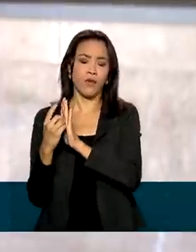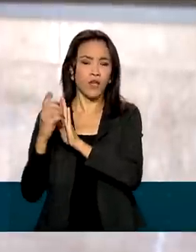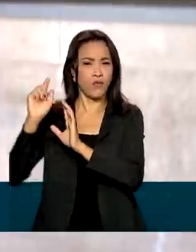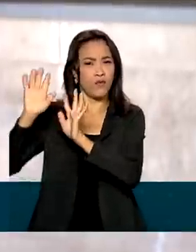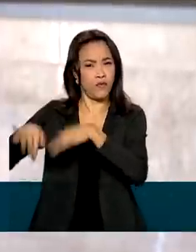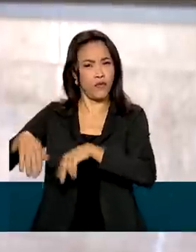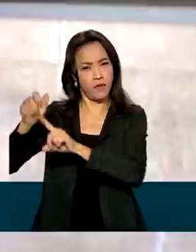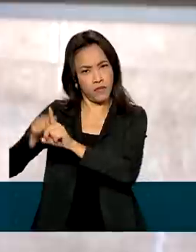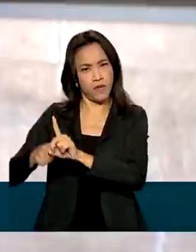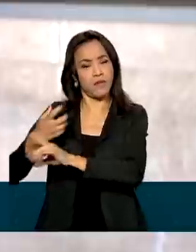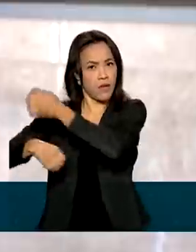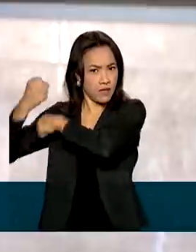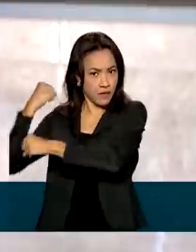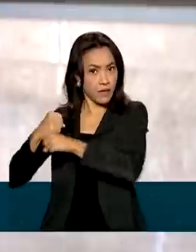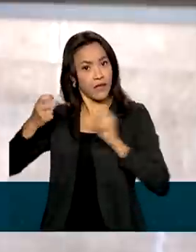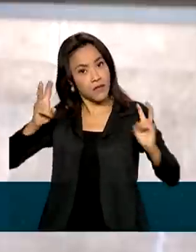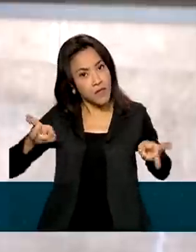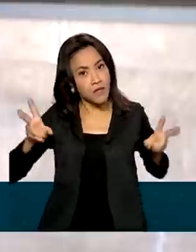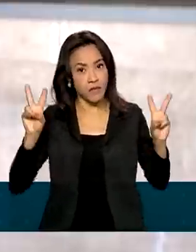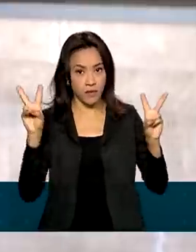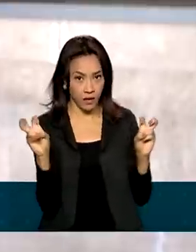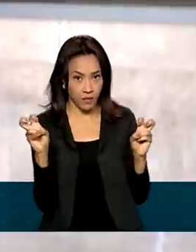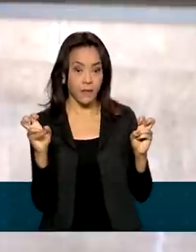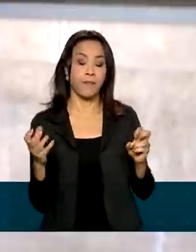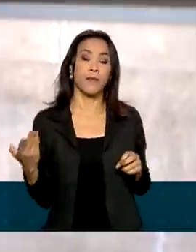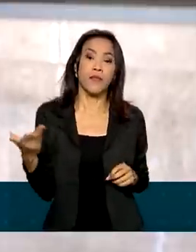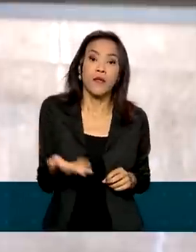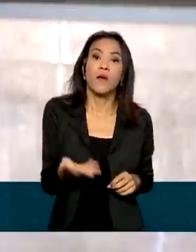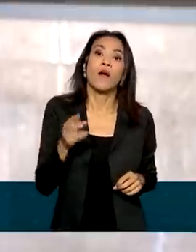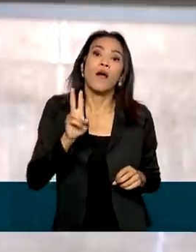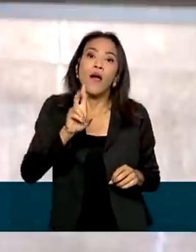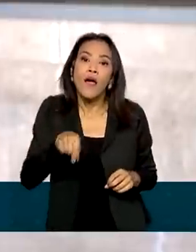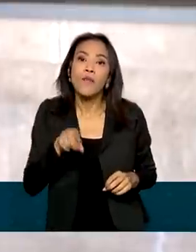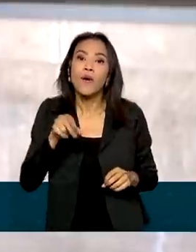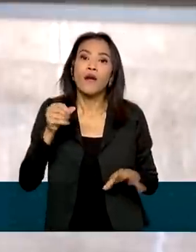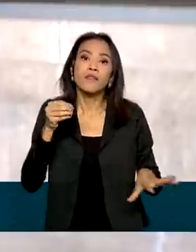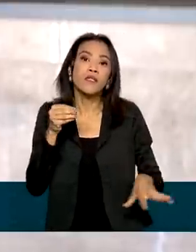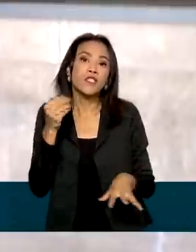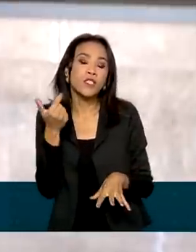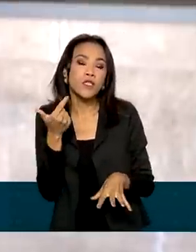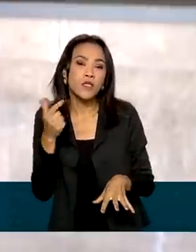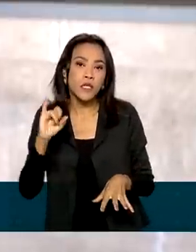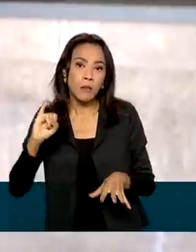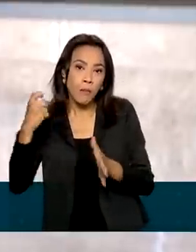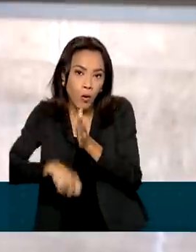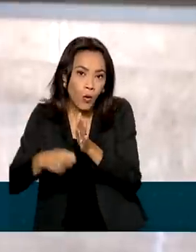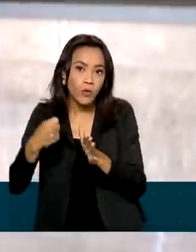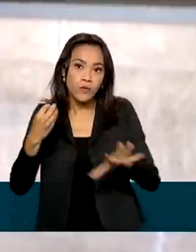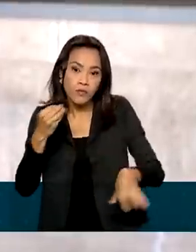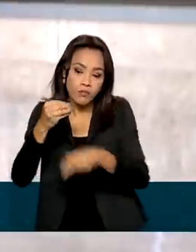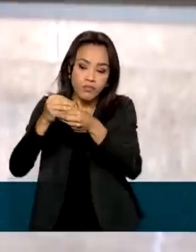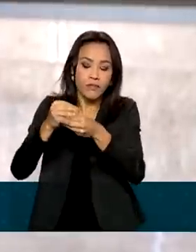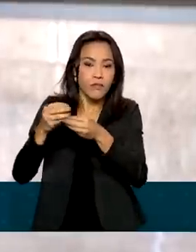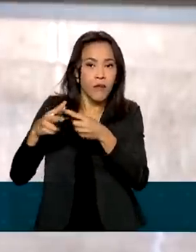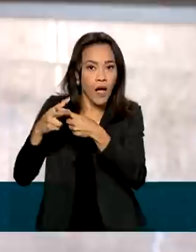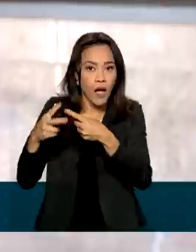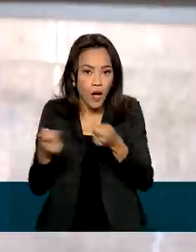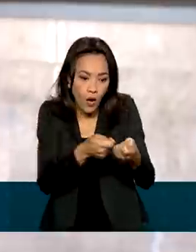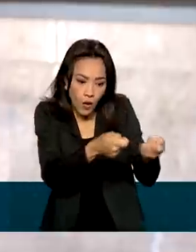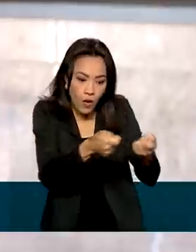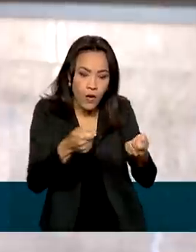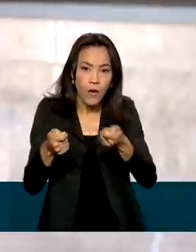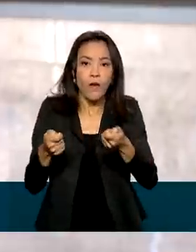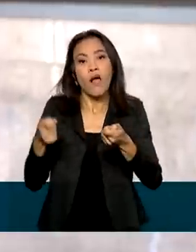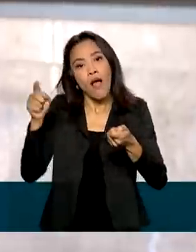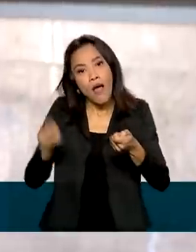passado, que tratava deste mesmo assunto. Por se tratar de tributo extrafiscal, de natureza regulatória, é dispensada